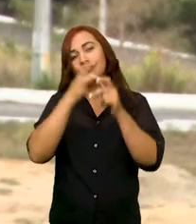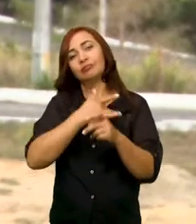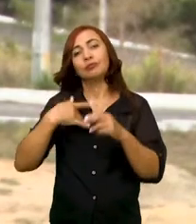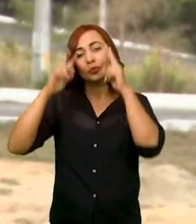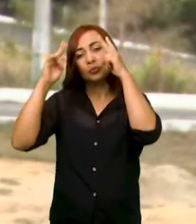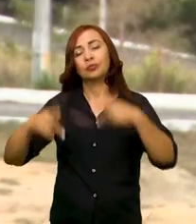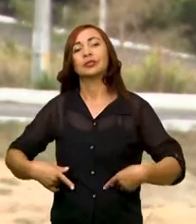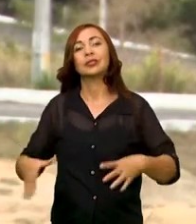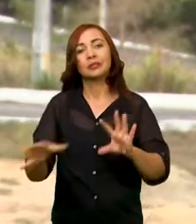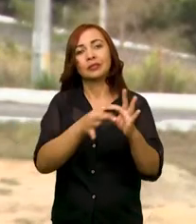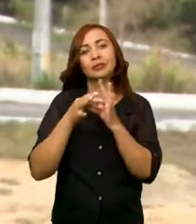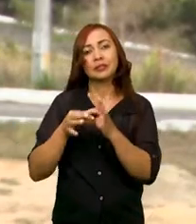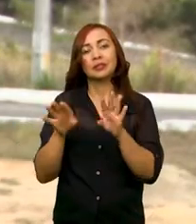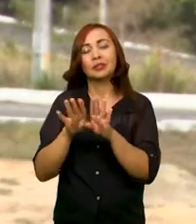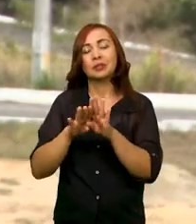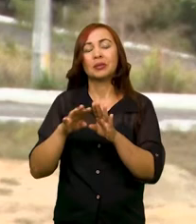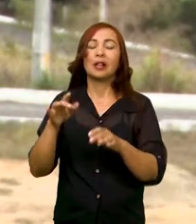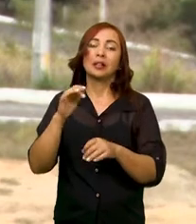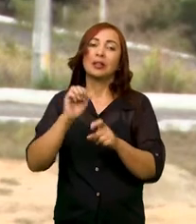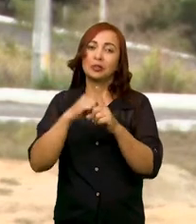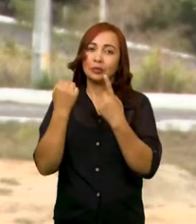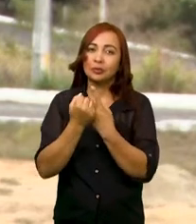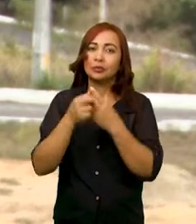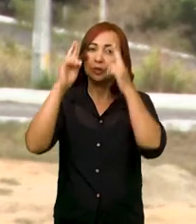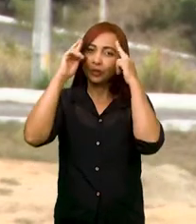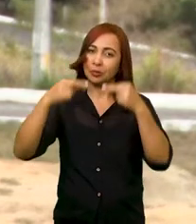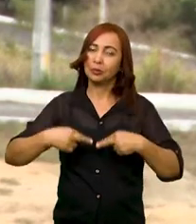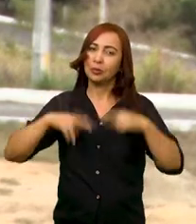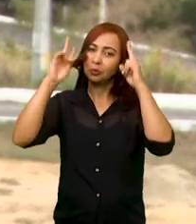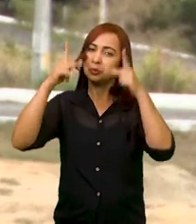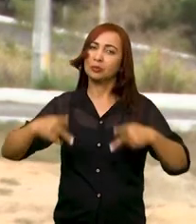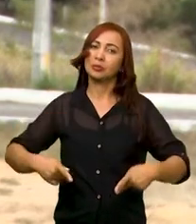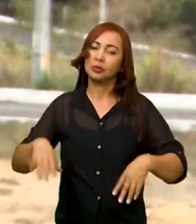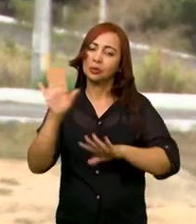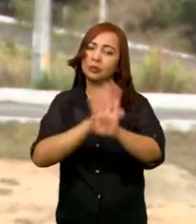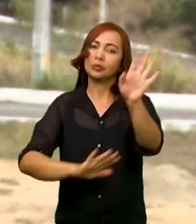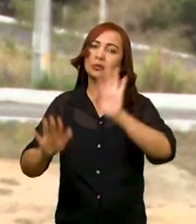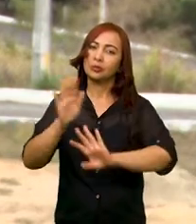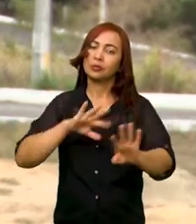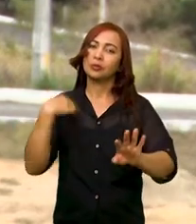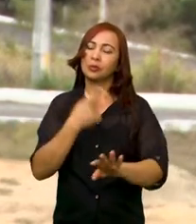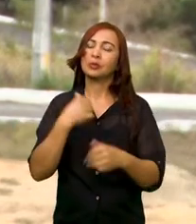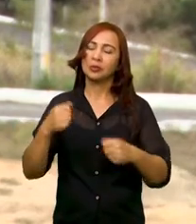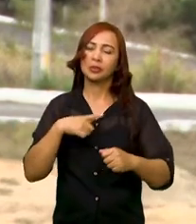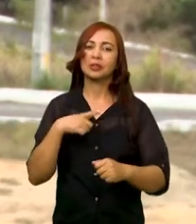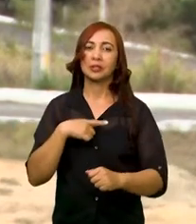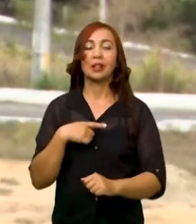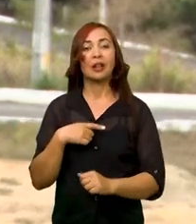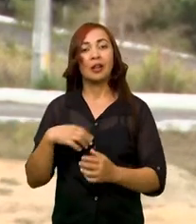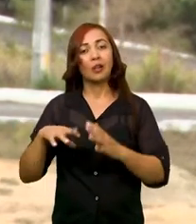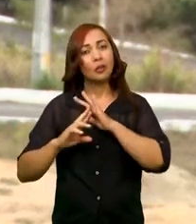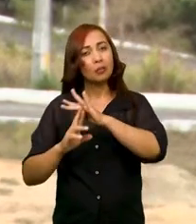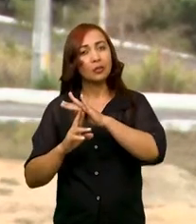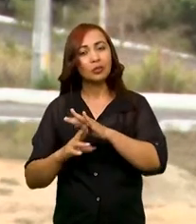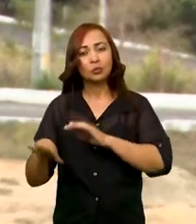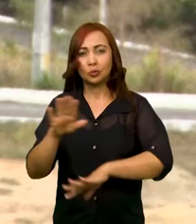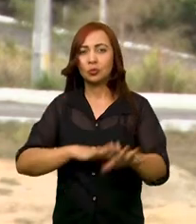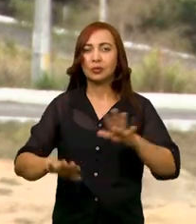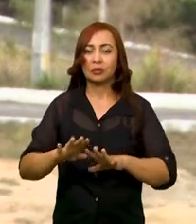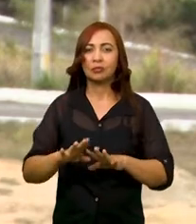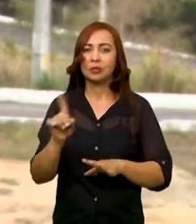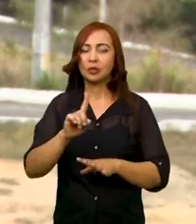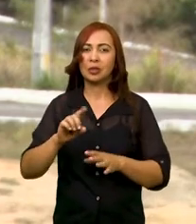produto educacional que está disponível gratuitamente nas plataformas digitais e ele é um